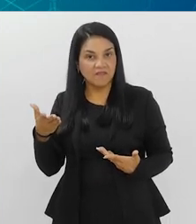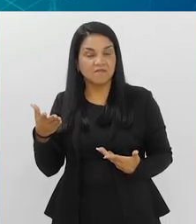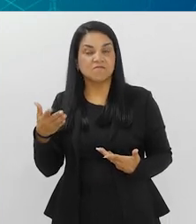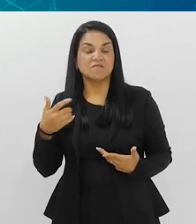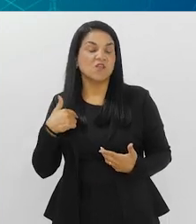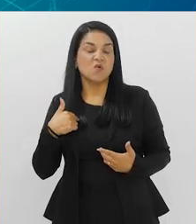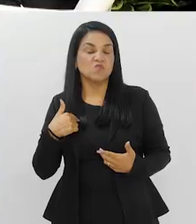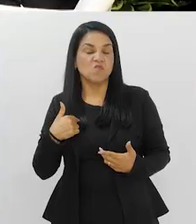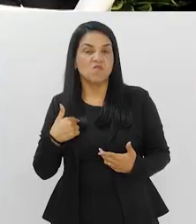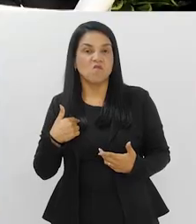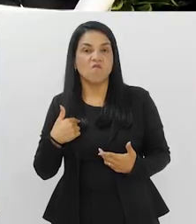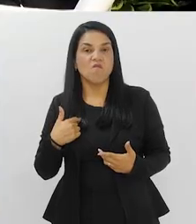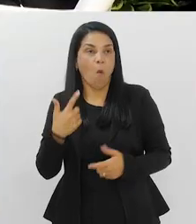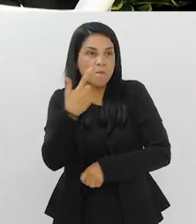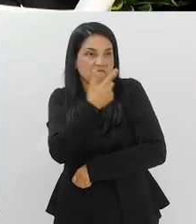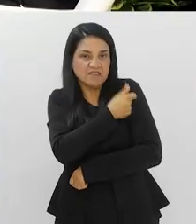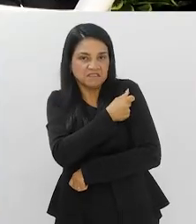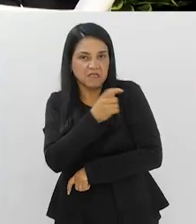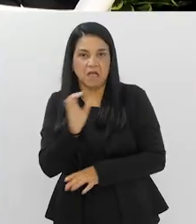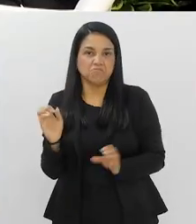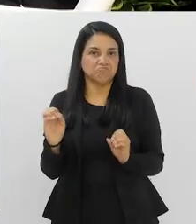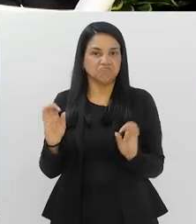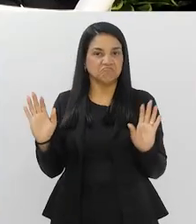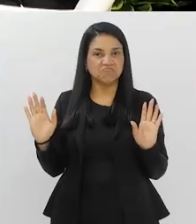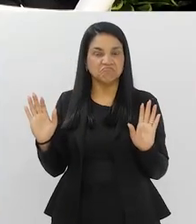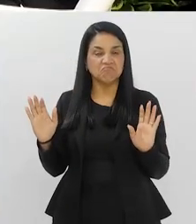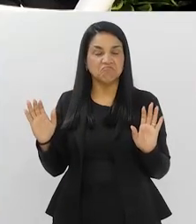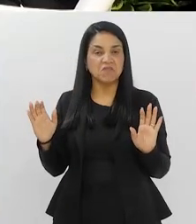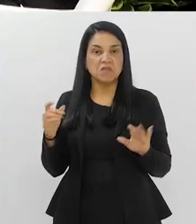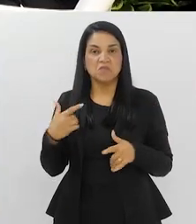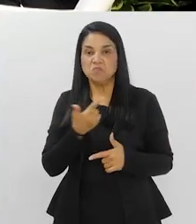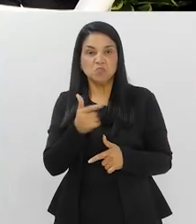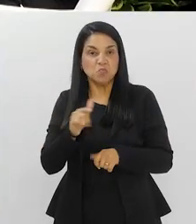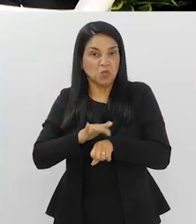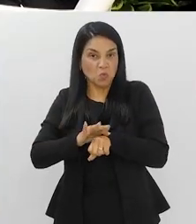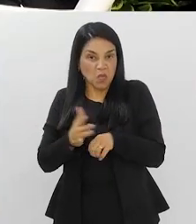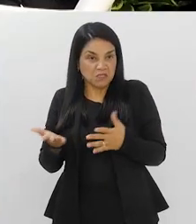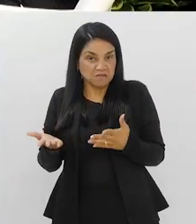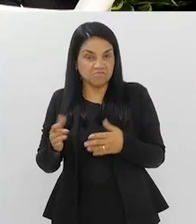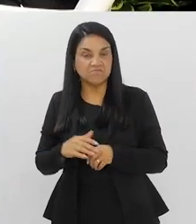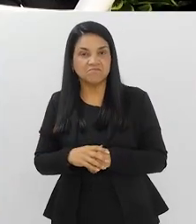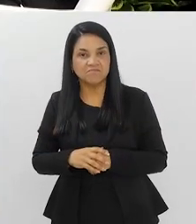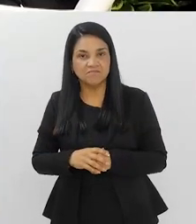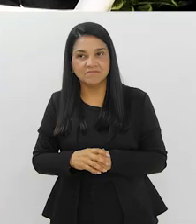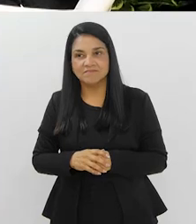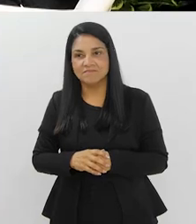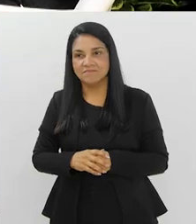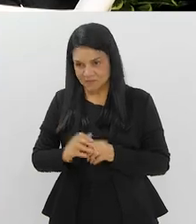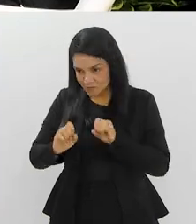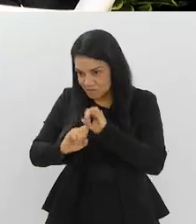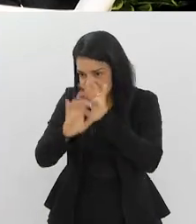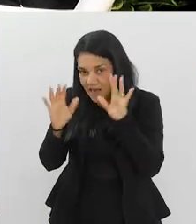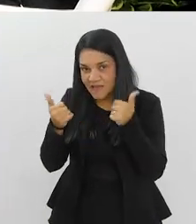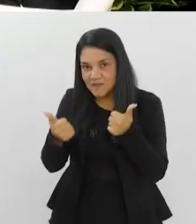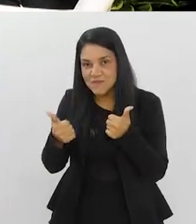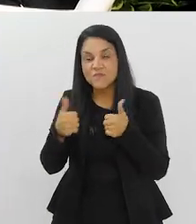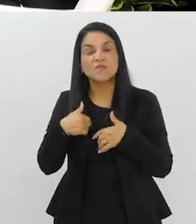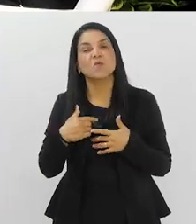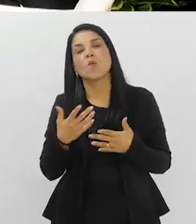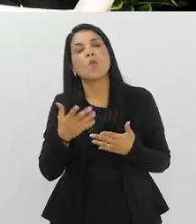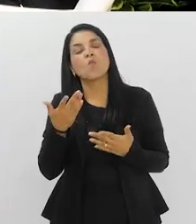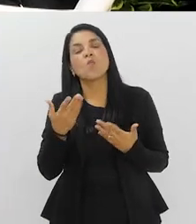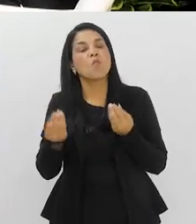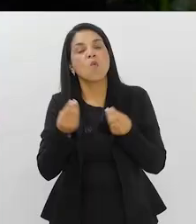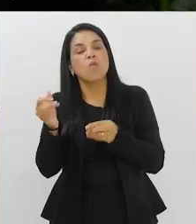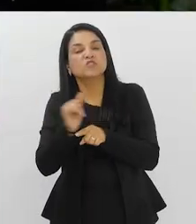em risco com uma vacina se eu não estou com medo da doença. Foi clara? Como melhorar